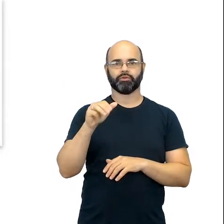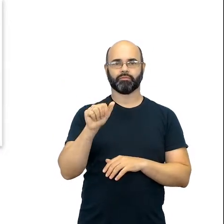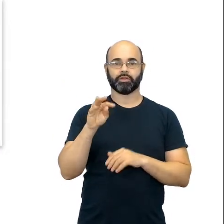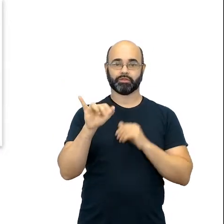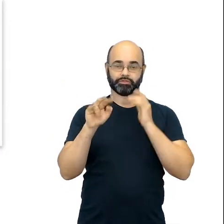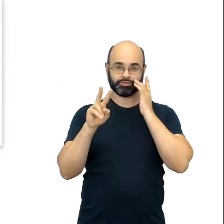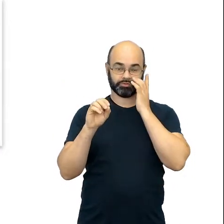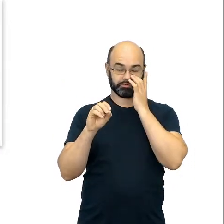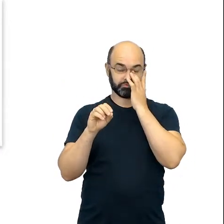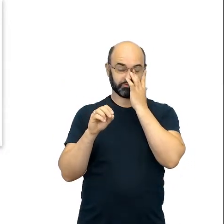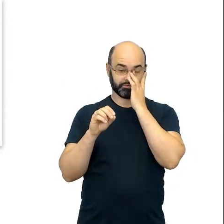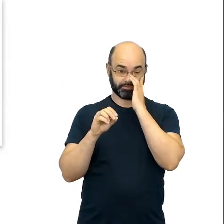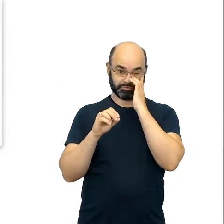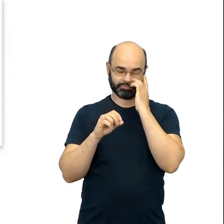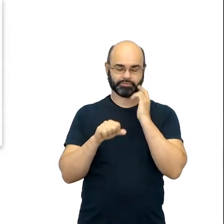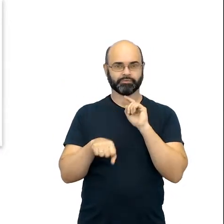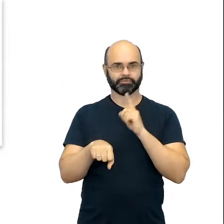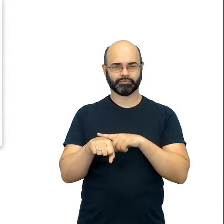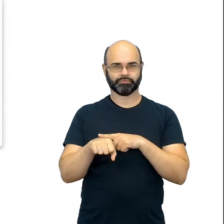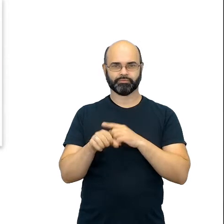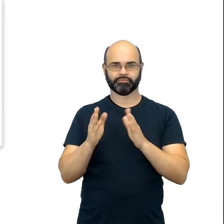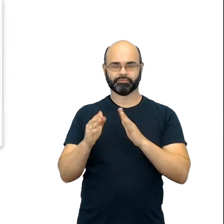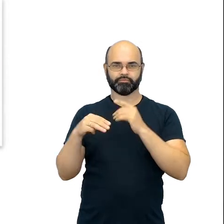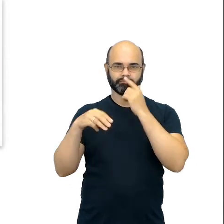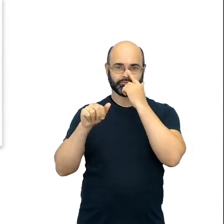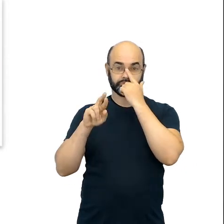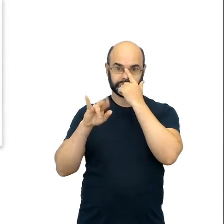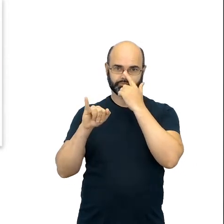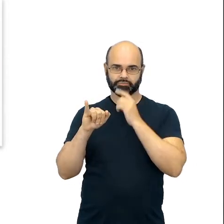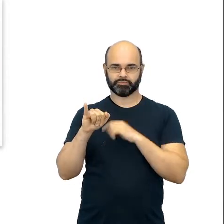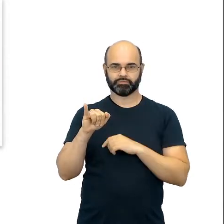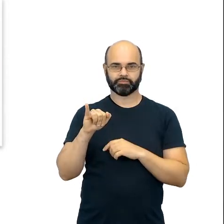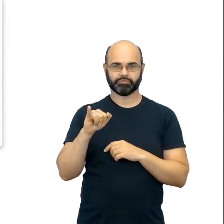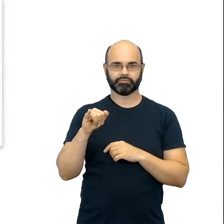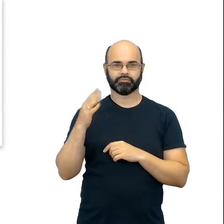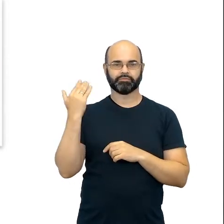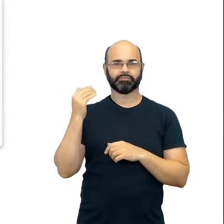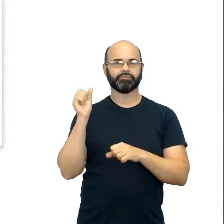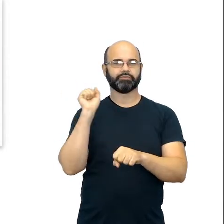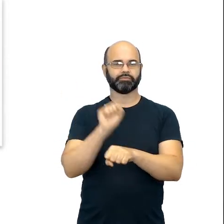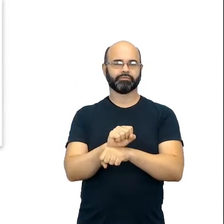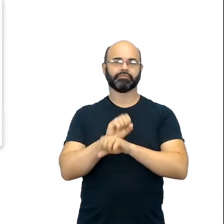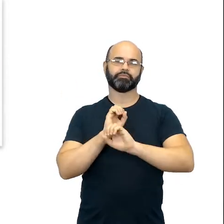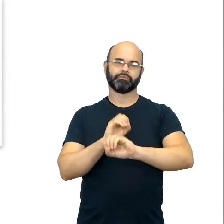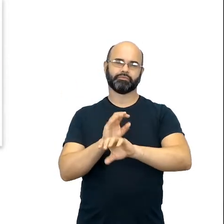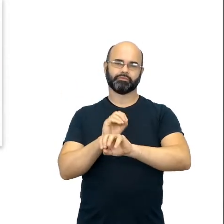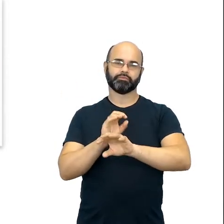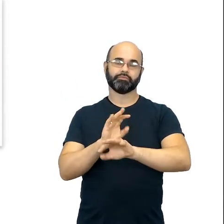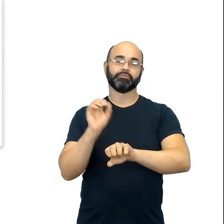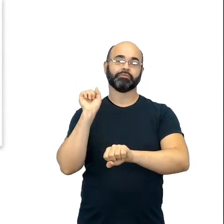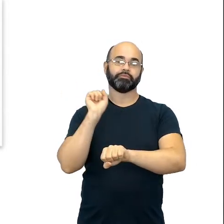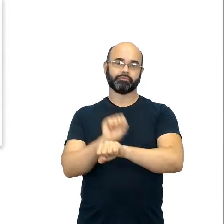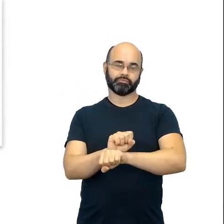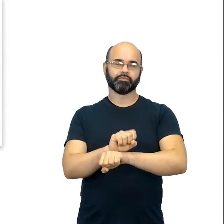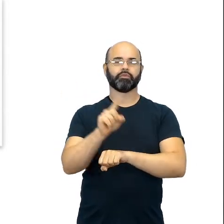Teve um momento, né, que a Mari fez uma parada durante a formação, pedi para vocês pensarem sobre esse eixo